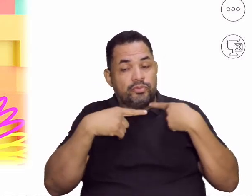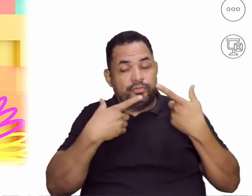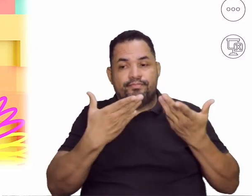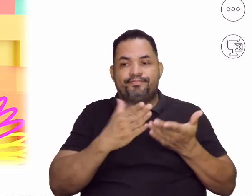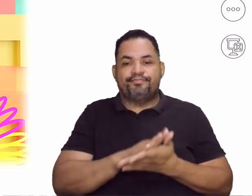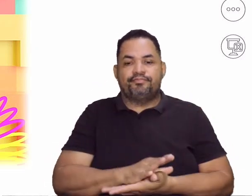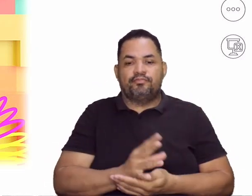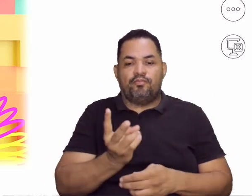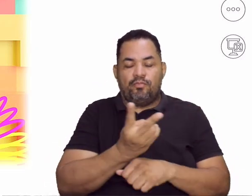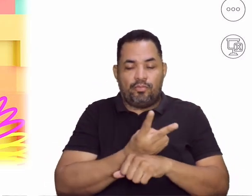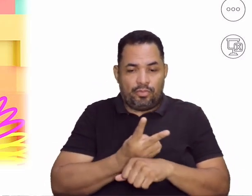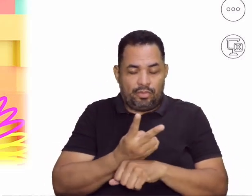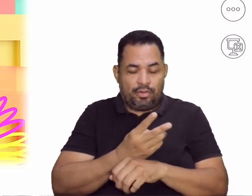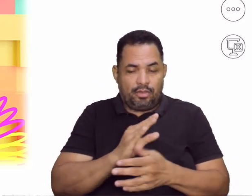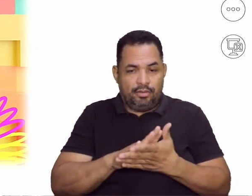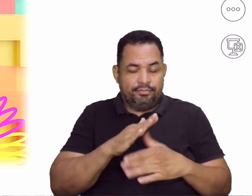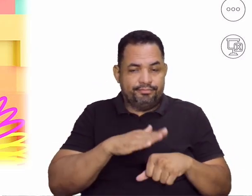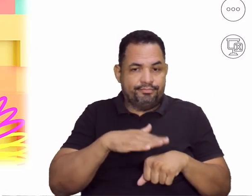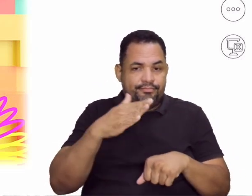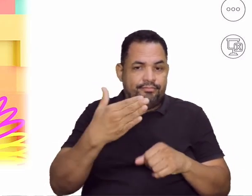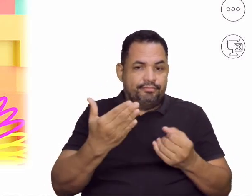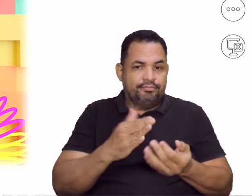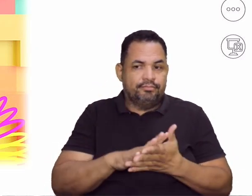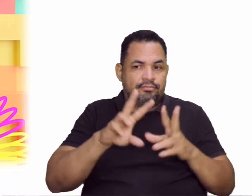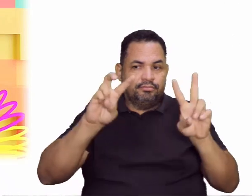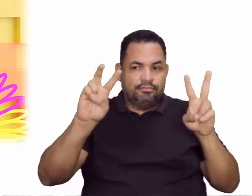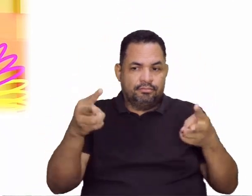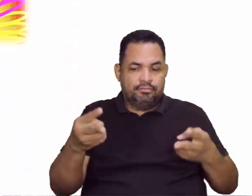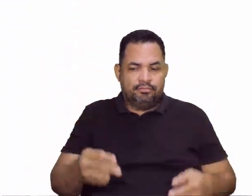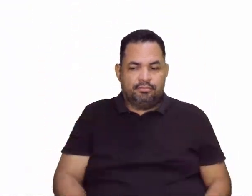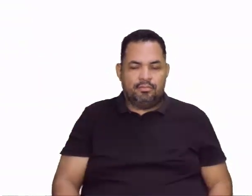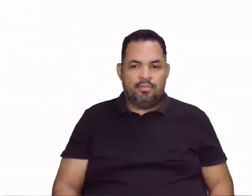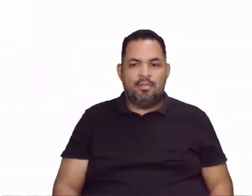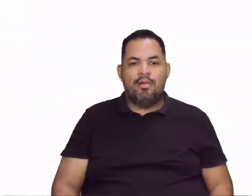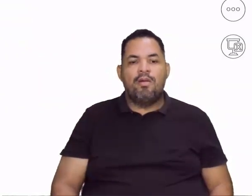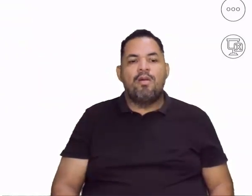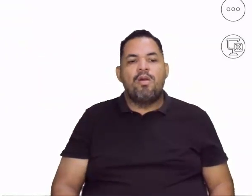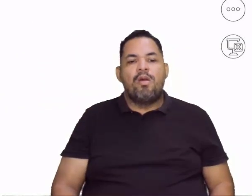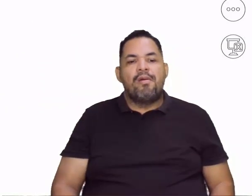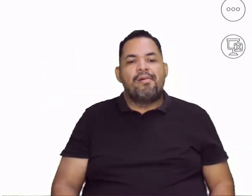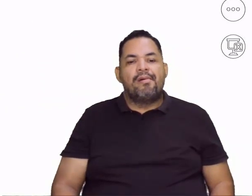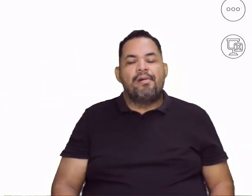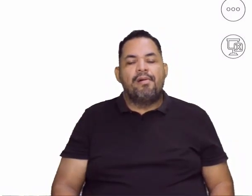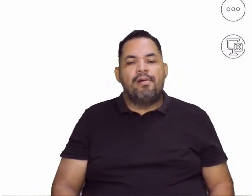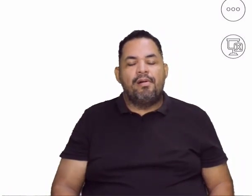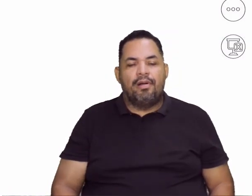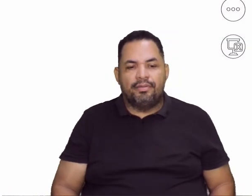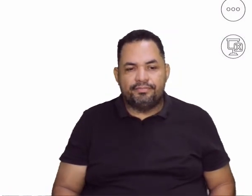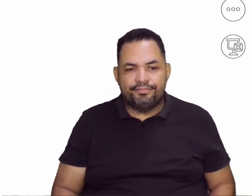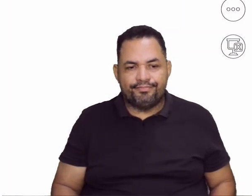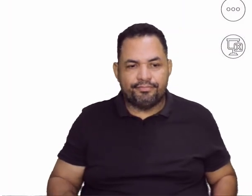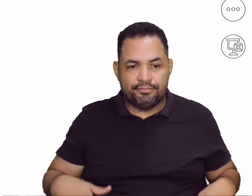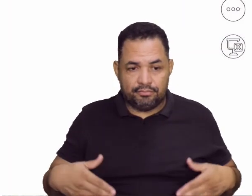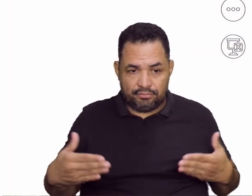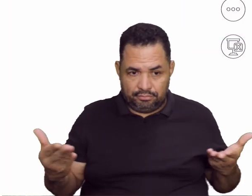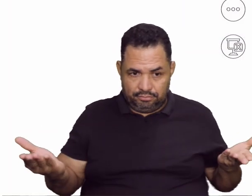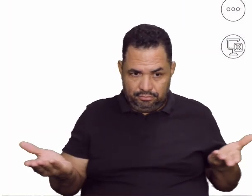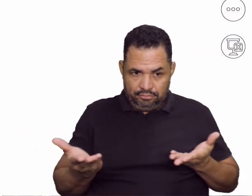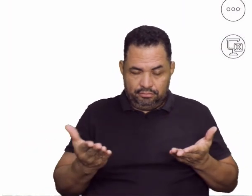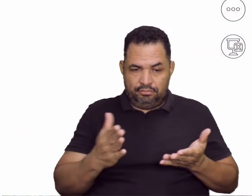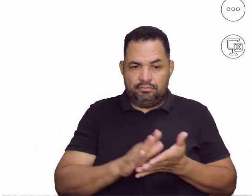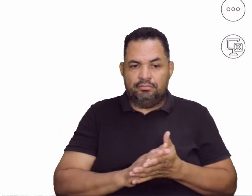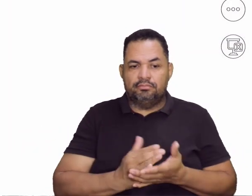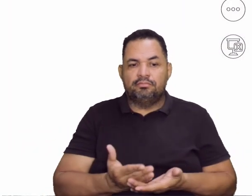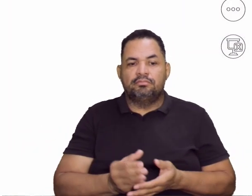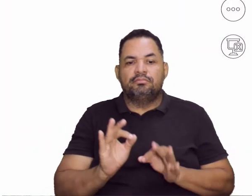tá? Para buscar mais além aí sobre essas temáticas. Agora falando de jogos populares, a gente